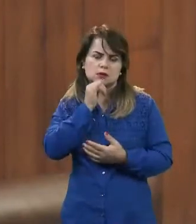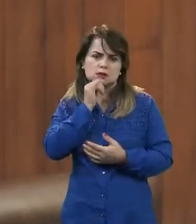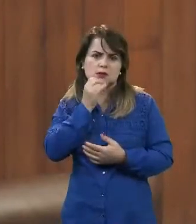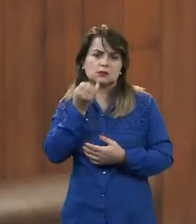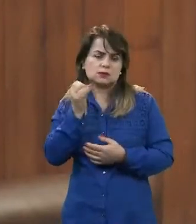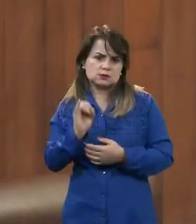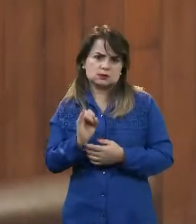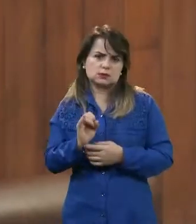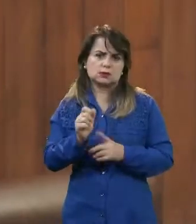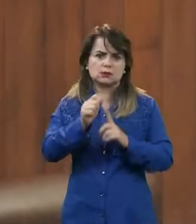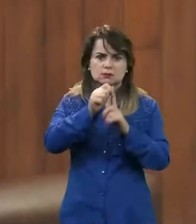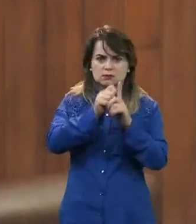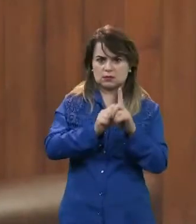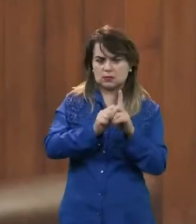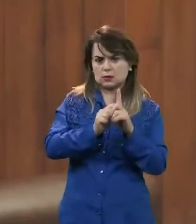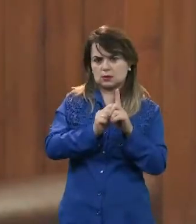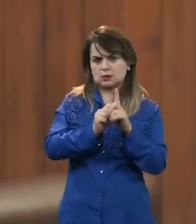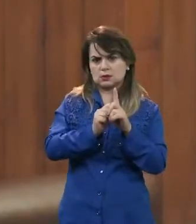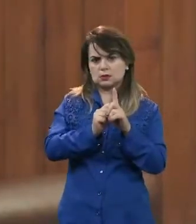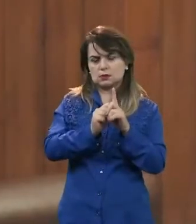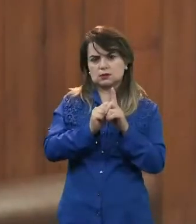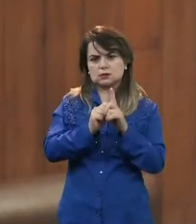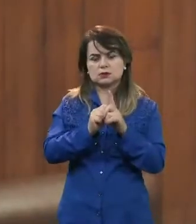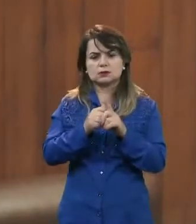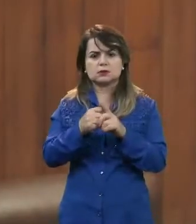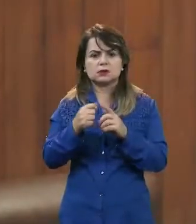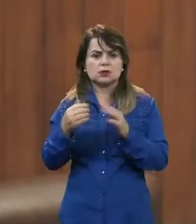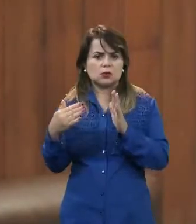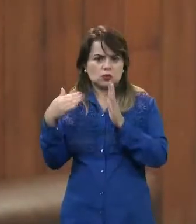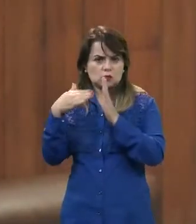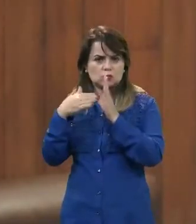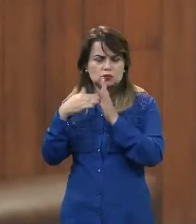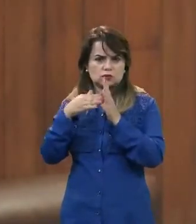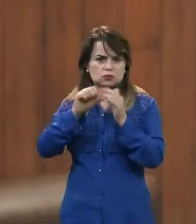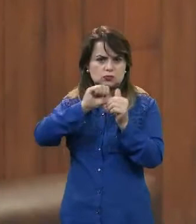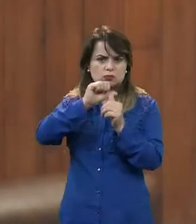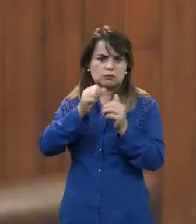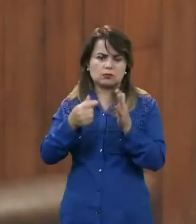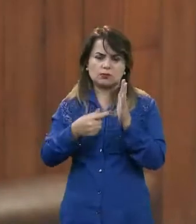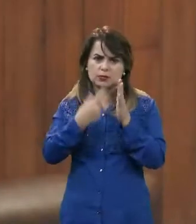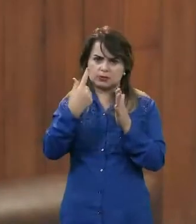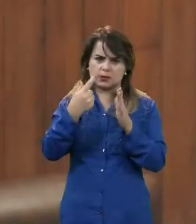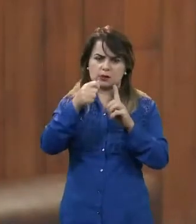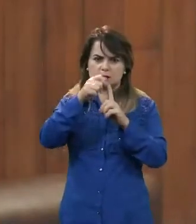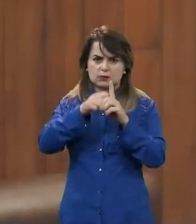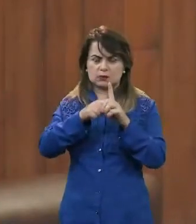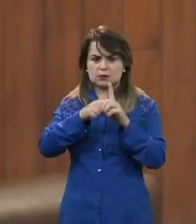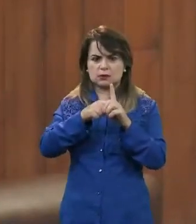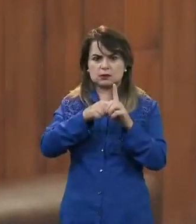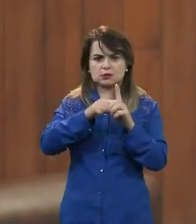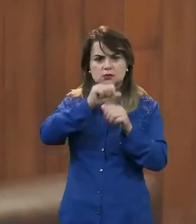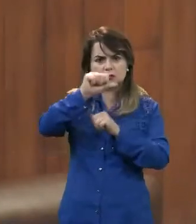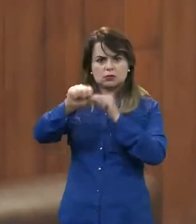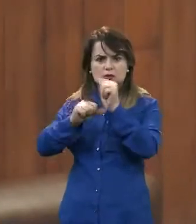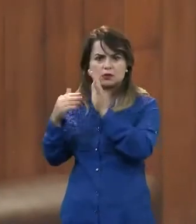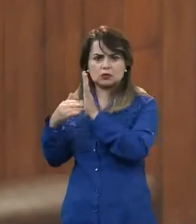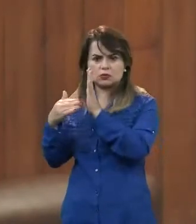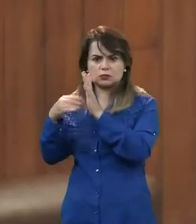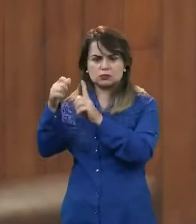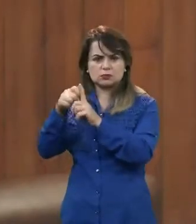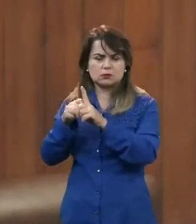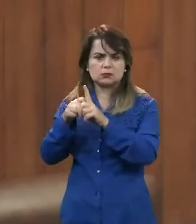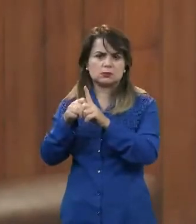a repactuação, que vá lá depois, com mais tempo, já faça a repactuação. Eu sei que a vantagem, hoje a taxa de juros caiu,